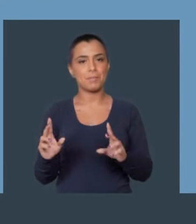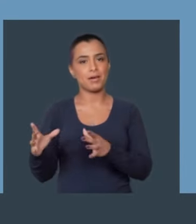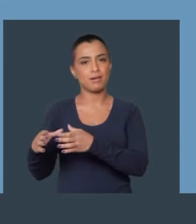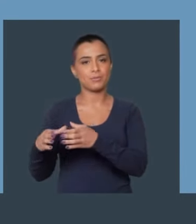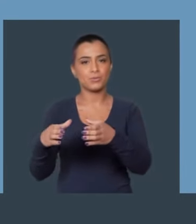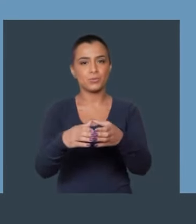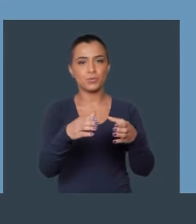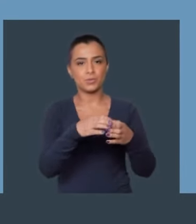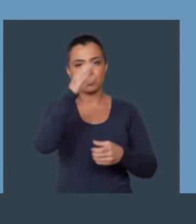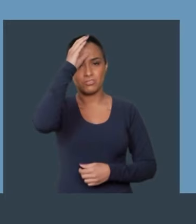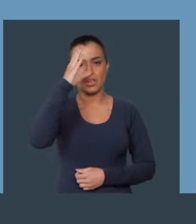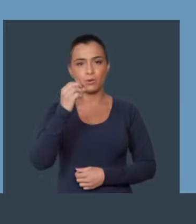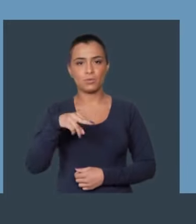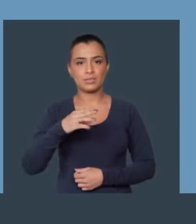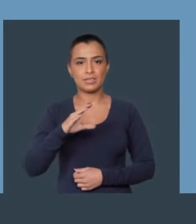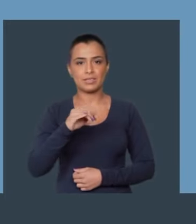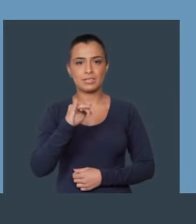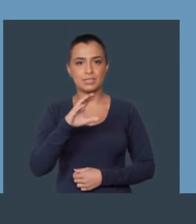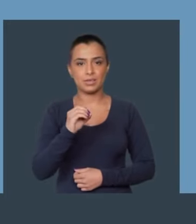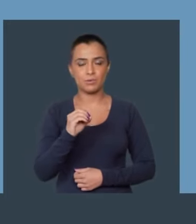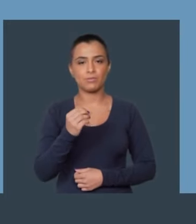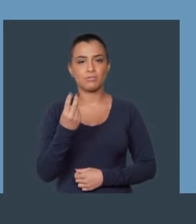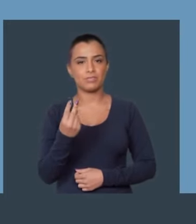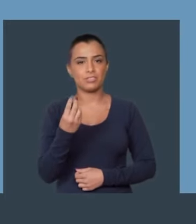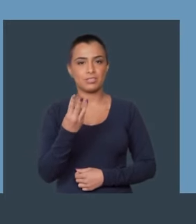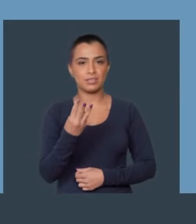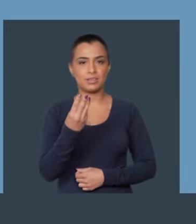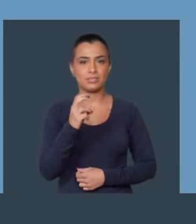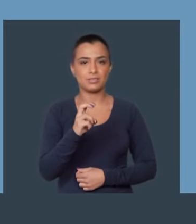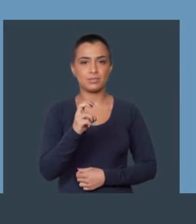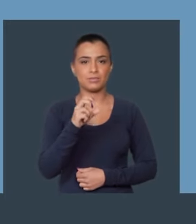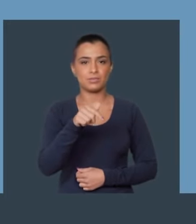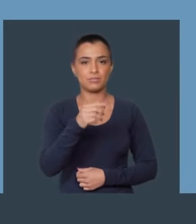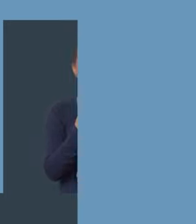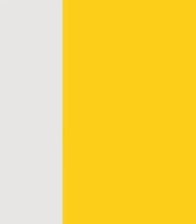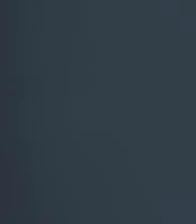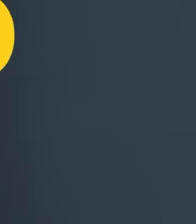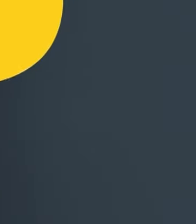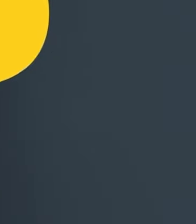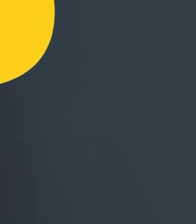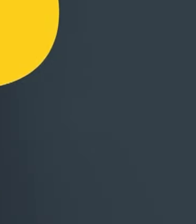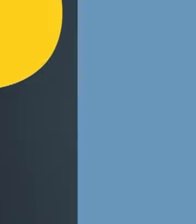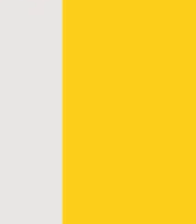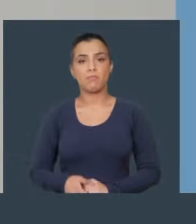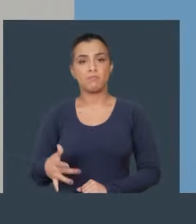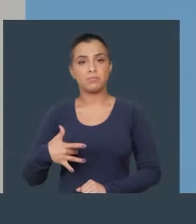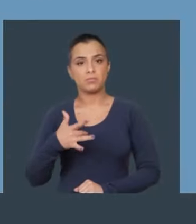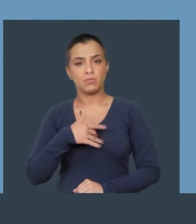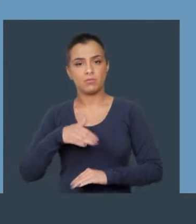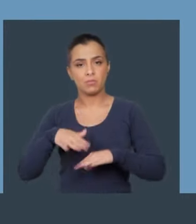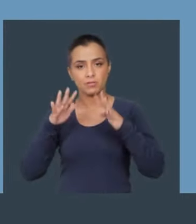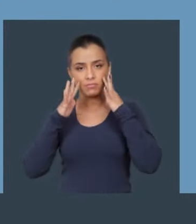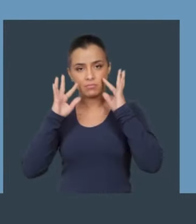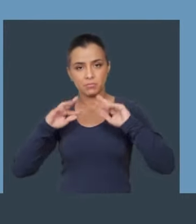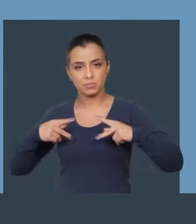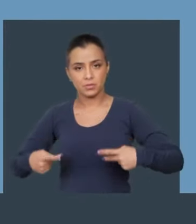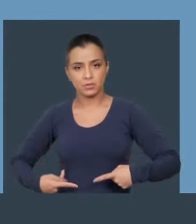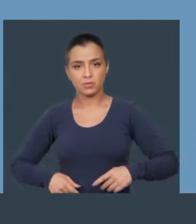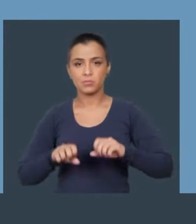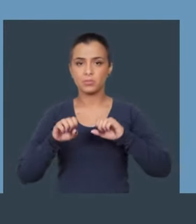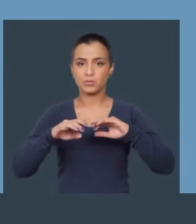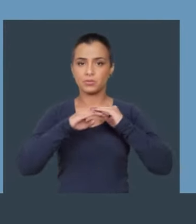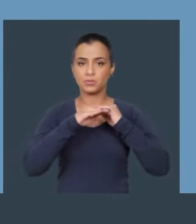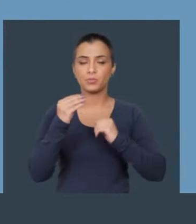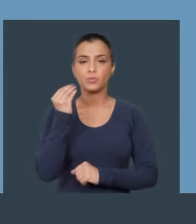professores por turma. Tia Conceição, da EMEI, 23, 5, 7, 4. Por uma saúde humanitária e uma